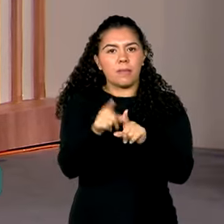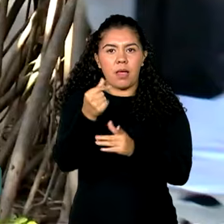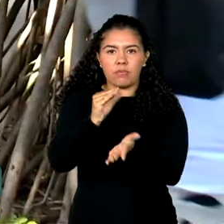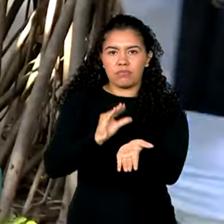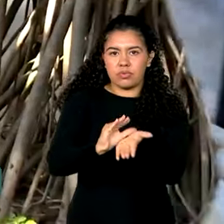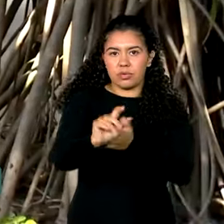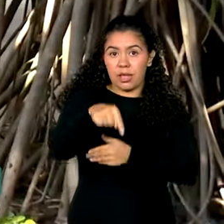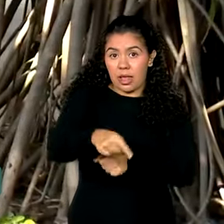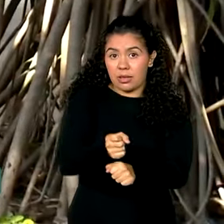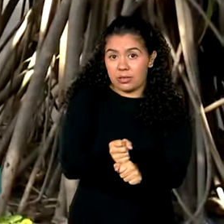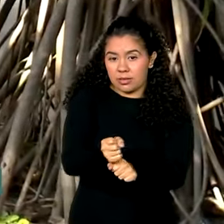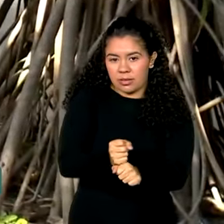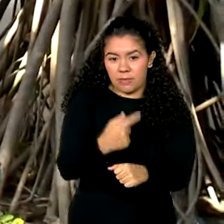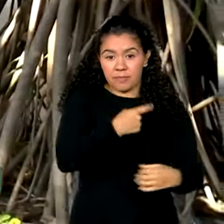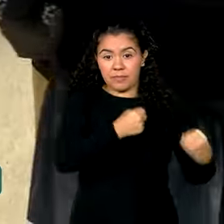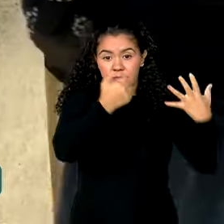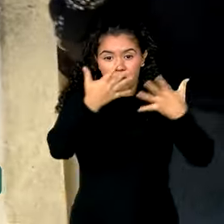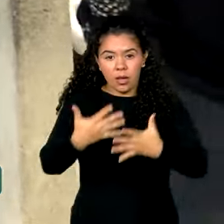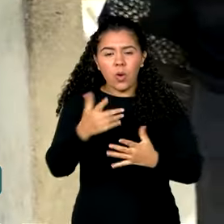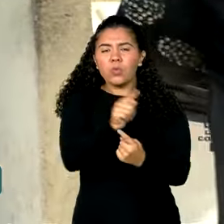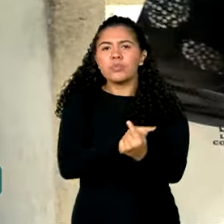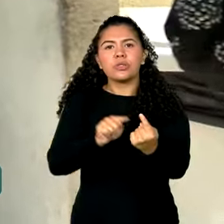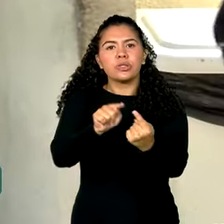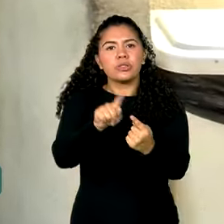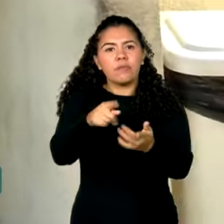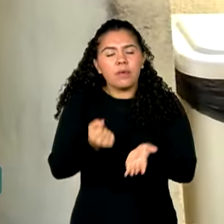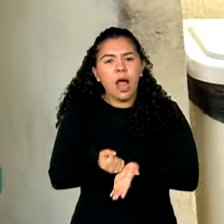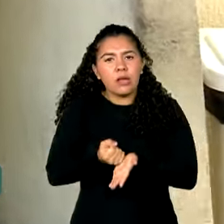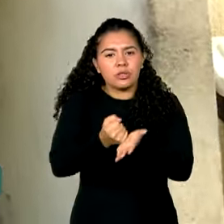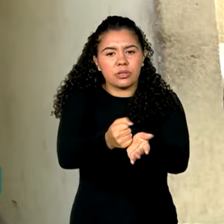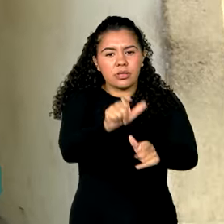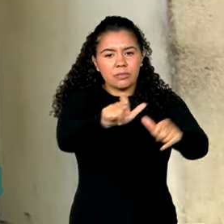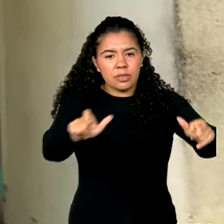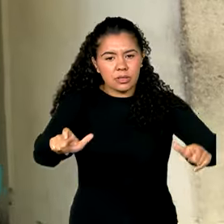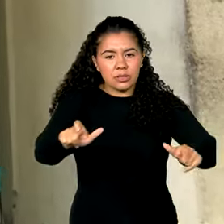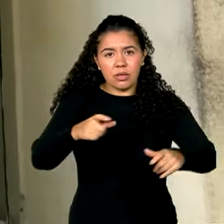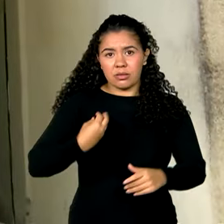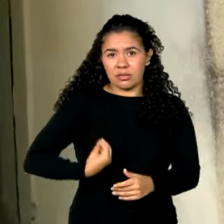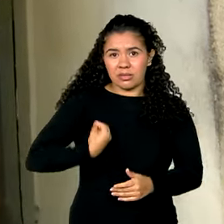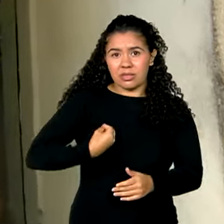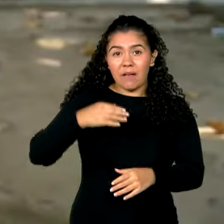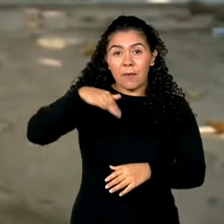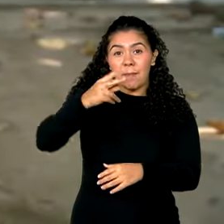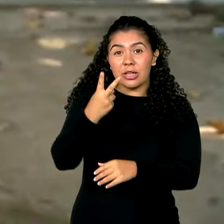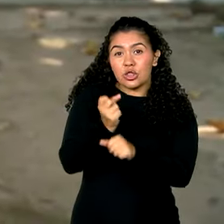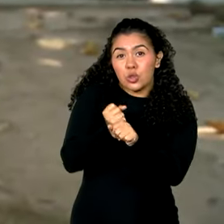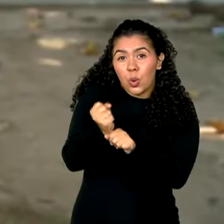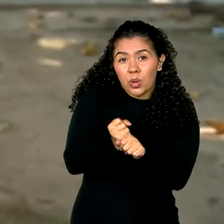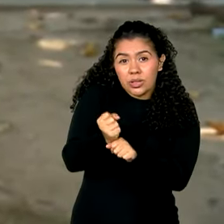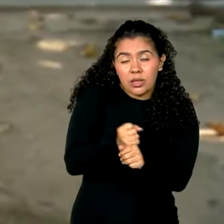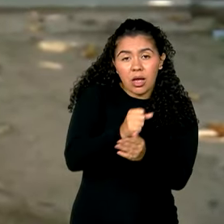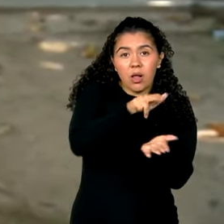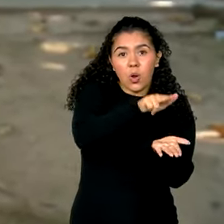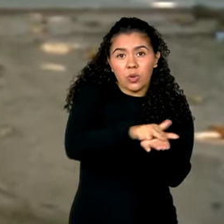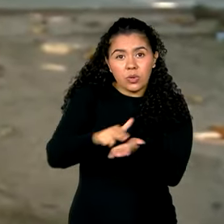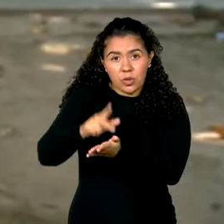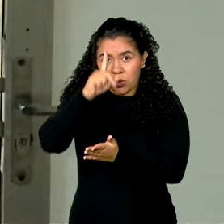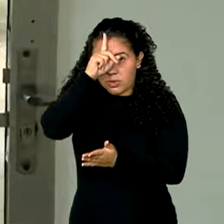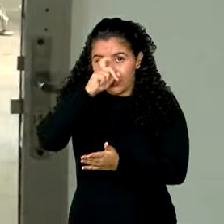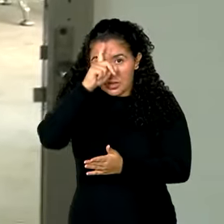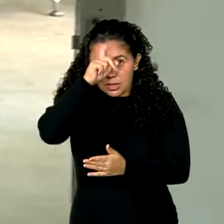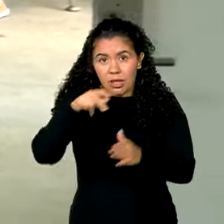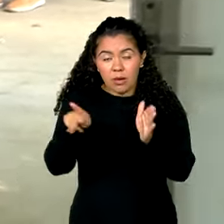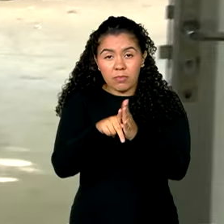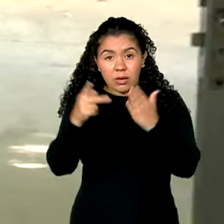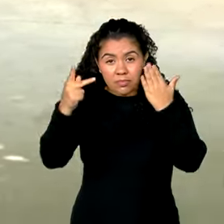ano. Elaborado para ajudar pessoas que ficaram mais de dois anos internadas em hospitais ou clínicas psiquiátricas,